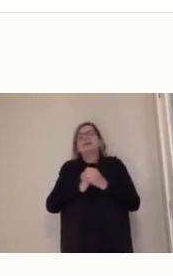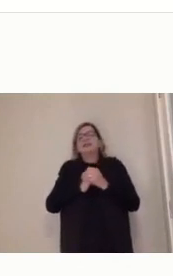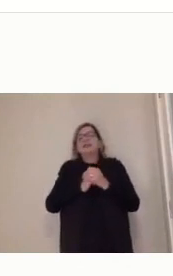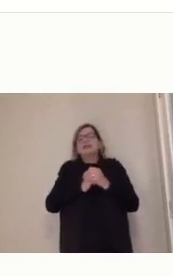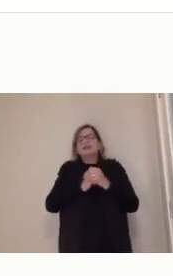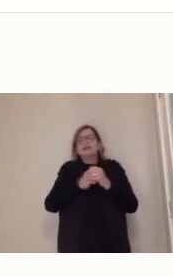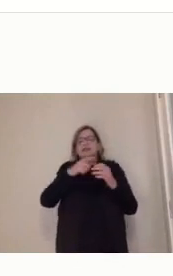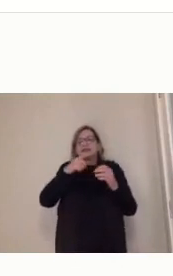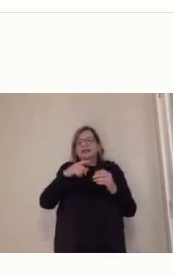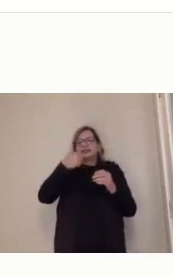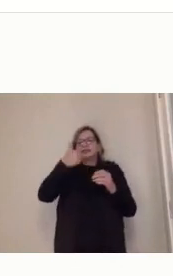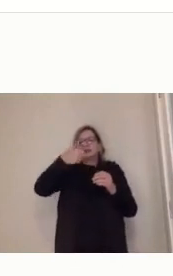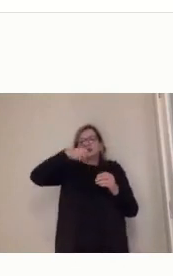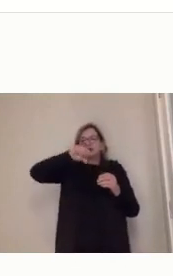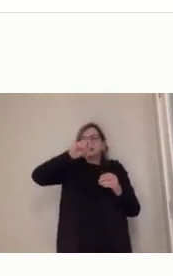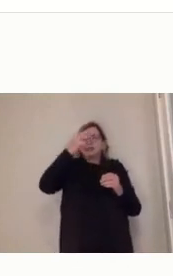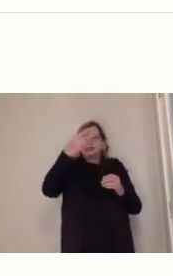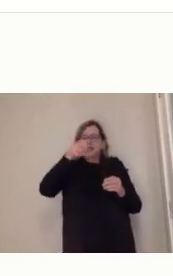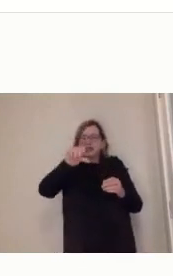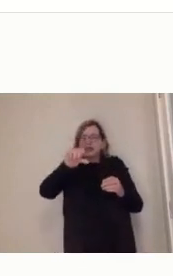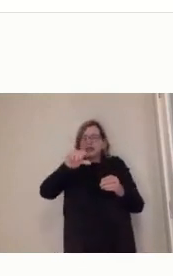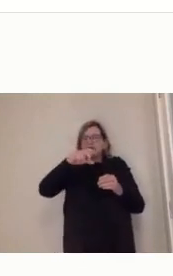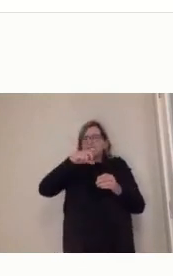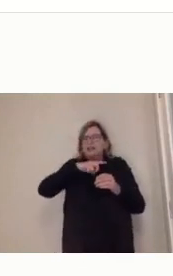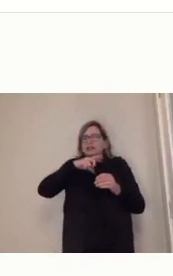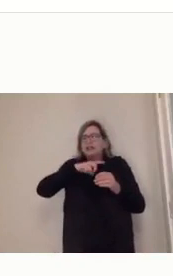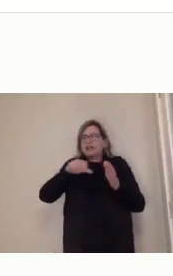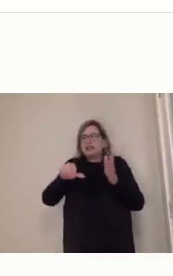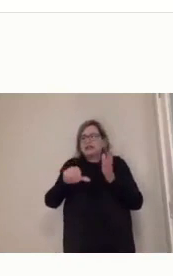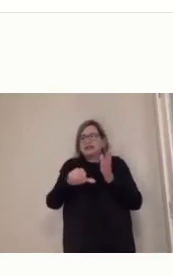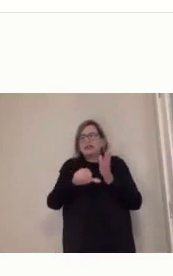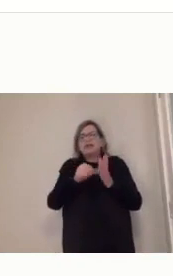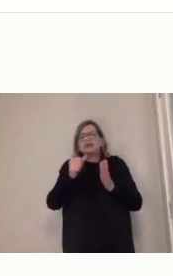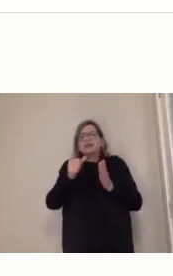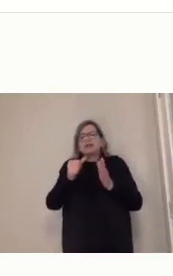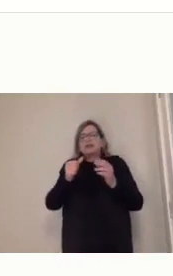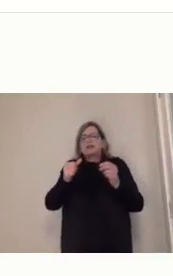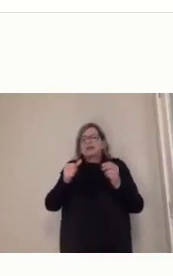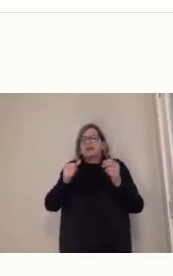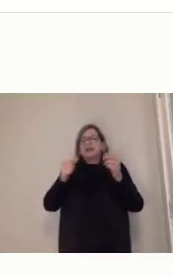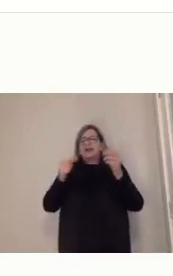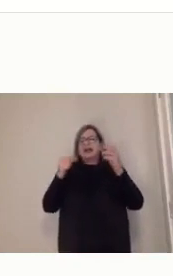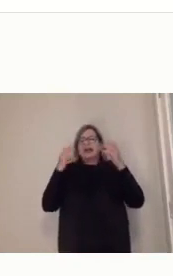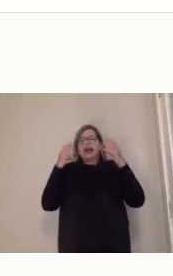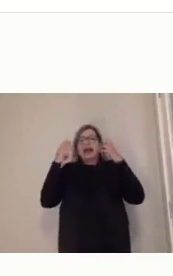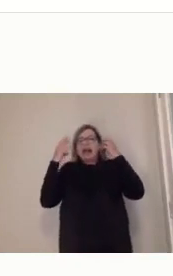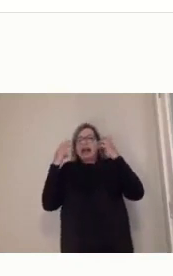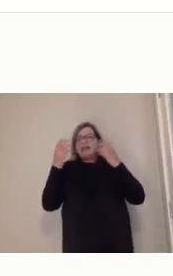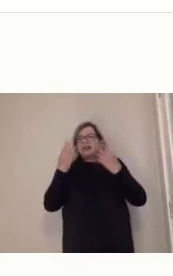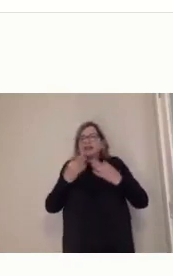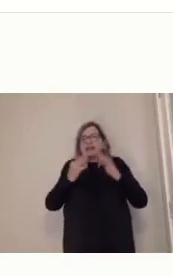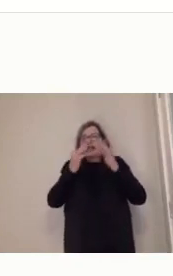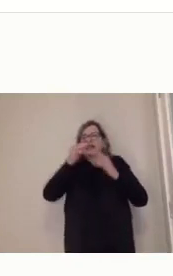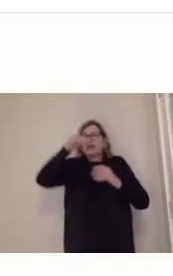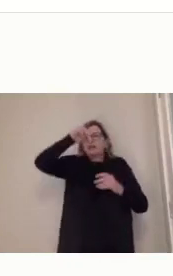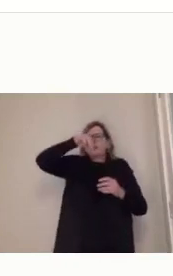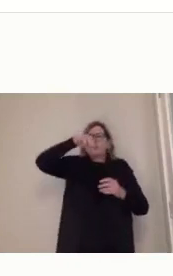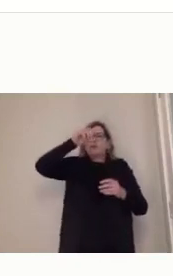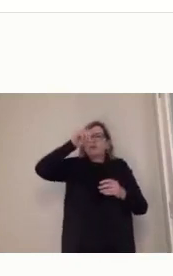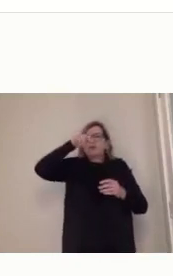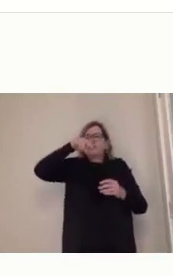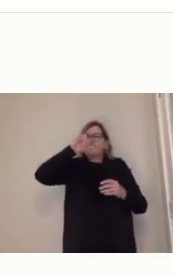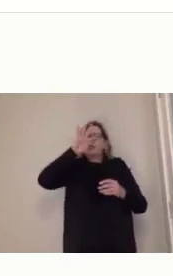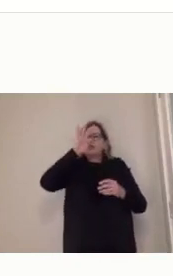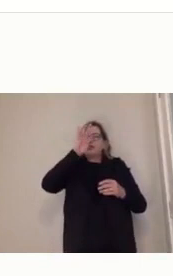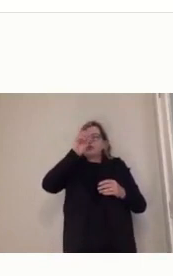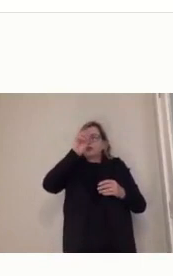uma rede também de educação, e o Instituto Universal Brasileiro também, existe até hoje, né? Claro que se modernizaram,